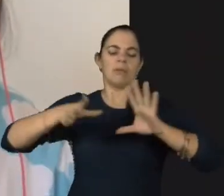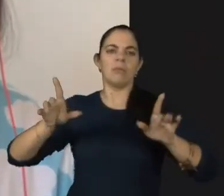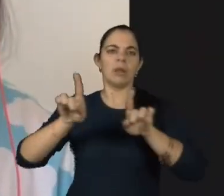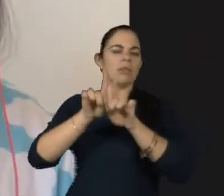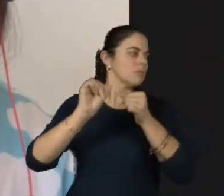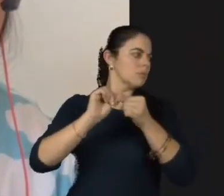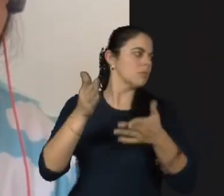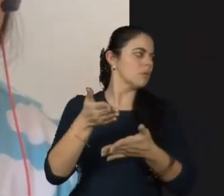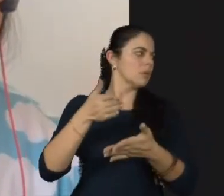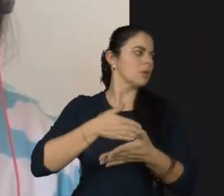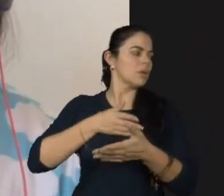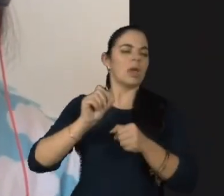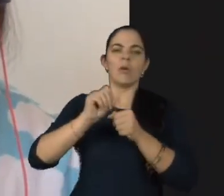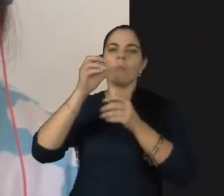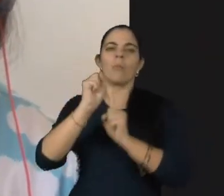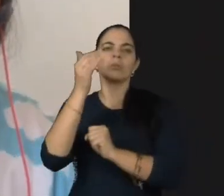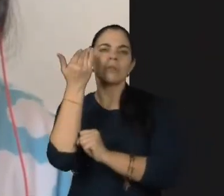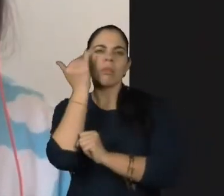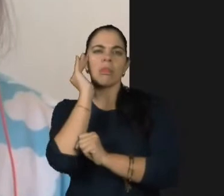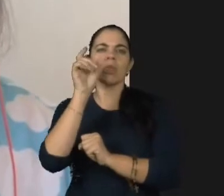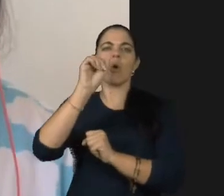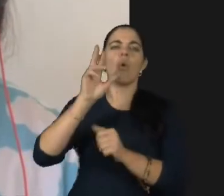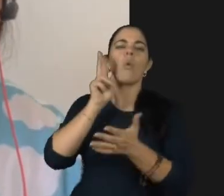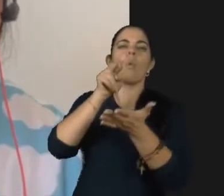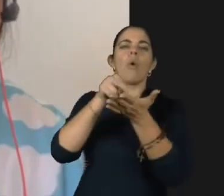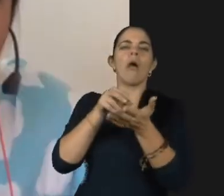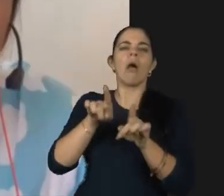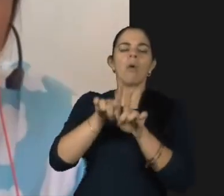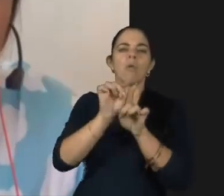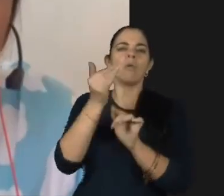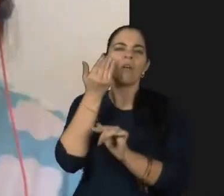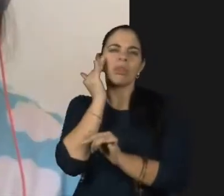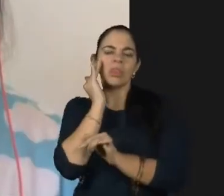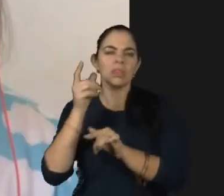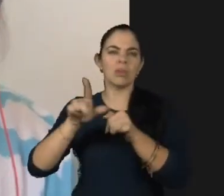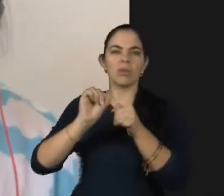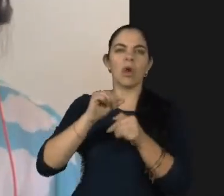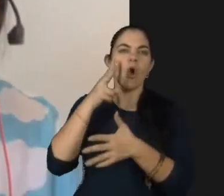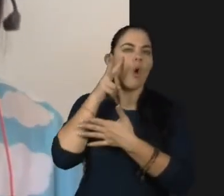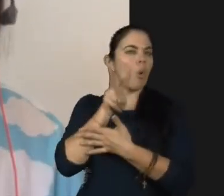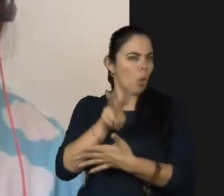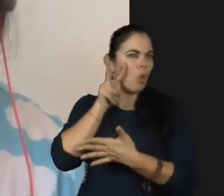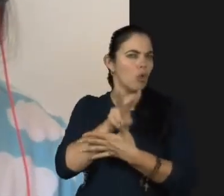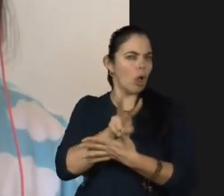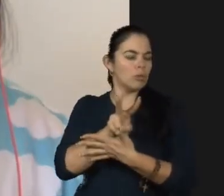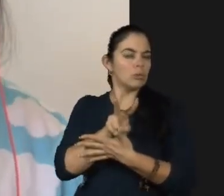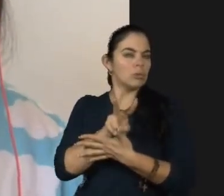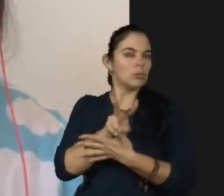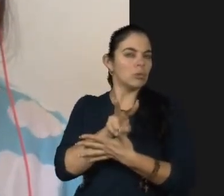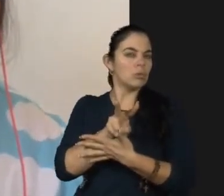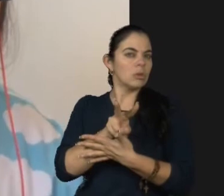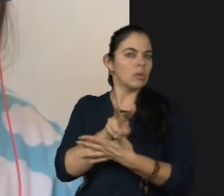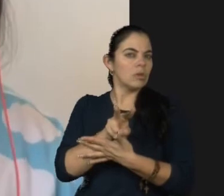necessário que a gente possa entender o real valor de você tirar as camas dos nossos olhos, dos próprios olhos, e